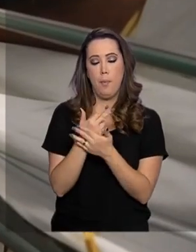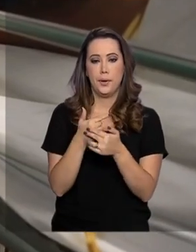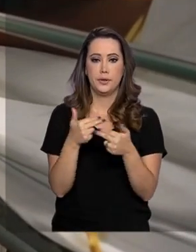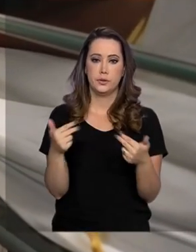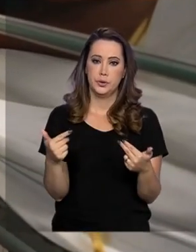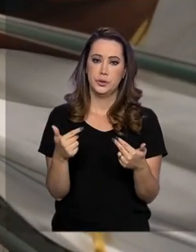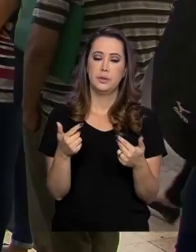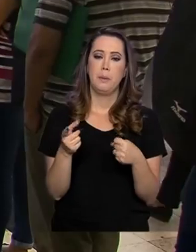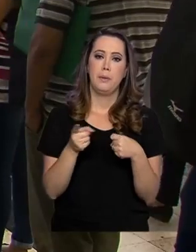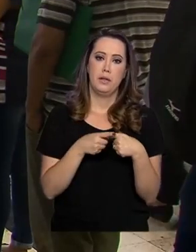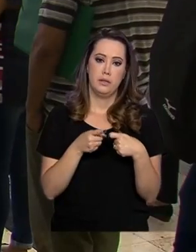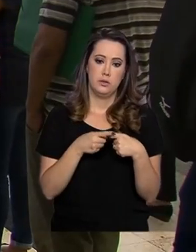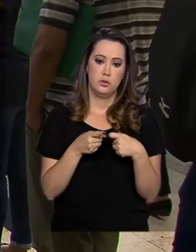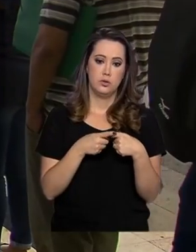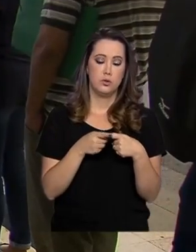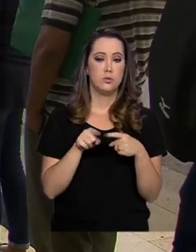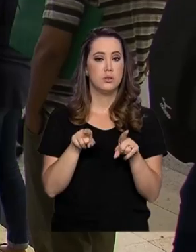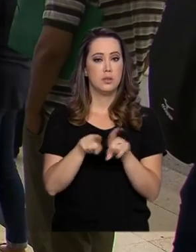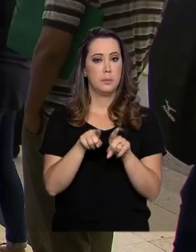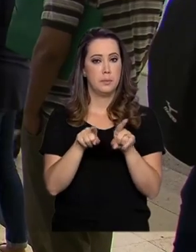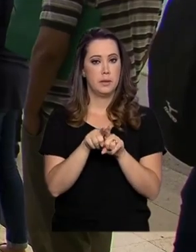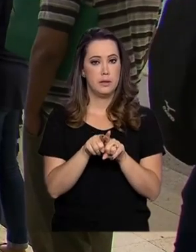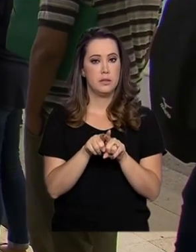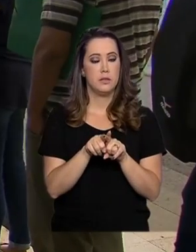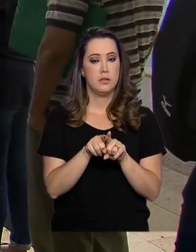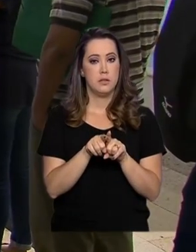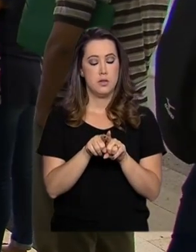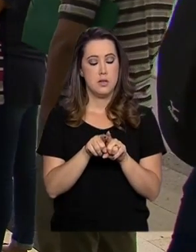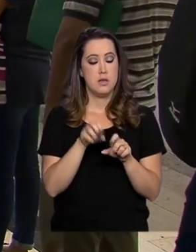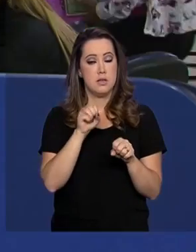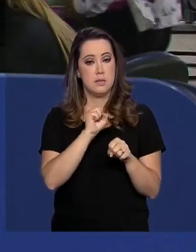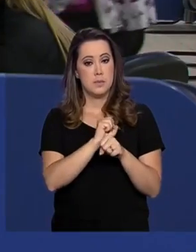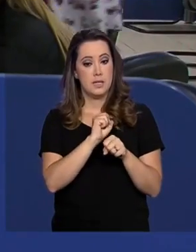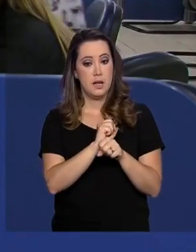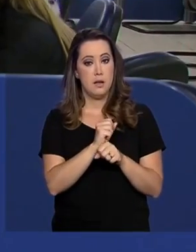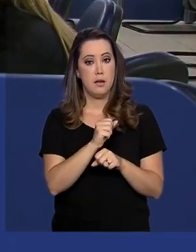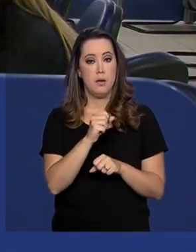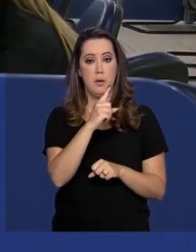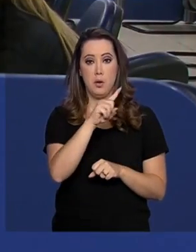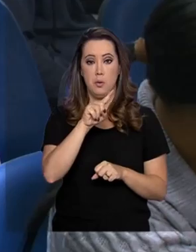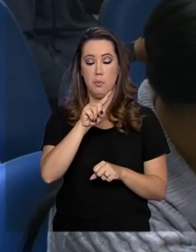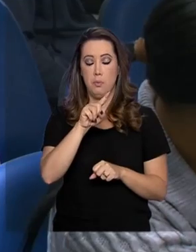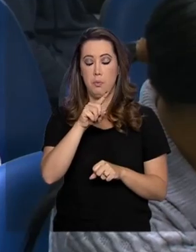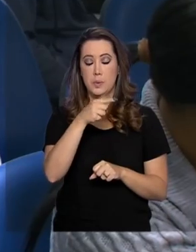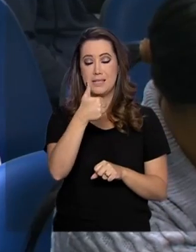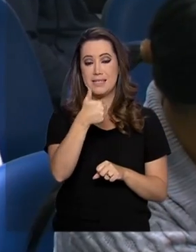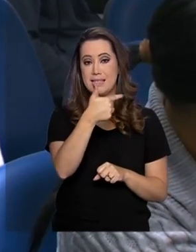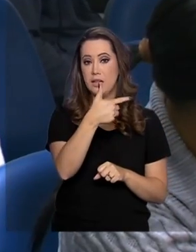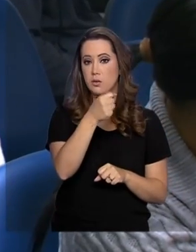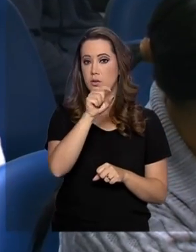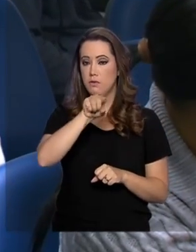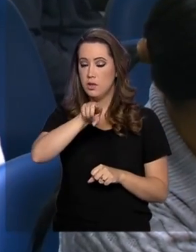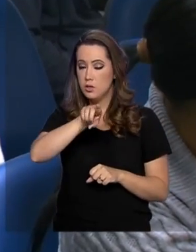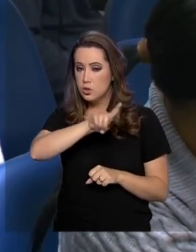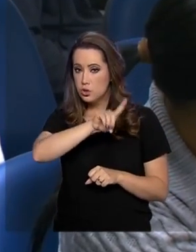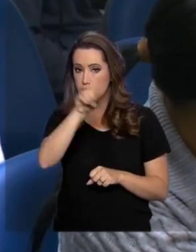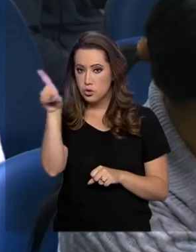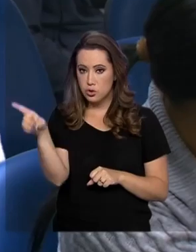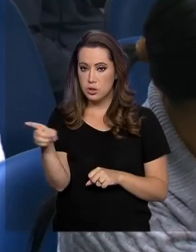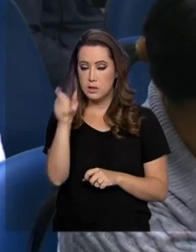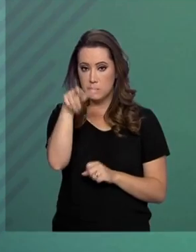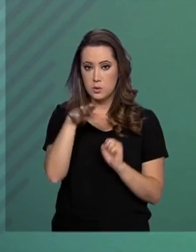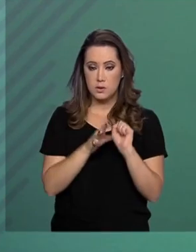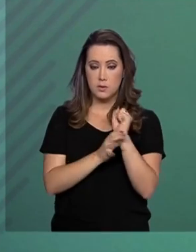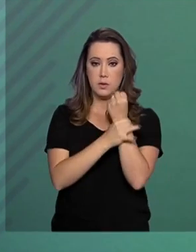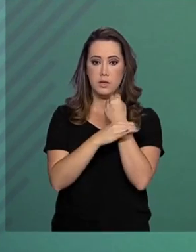produtos médicos e ainda suspender por 120 dias a prova de vida para segurados do INSS.